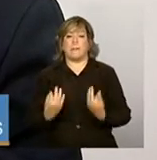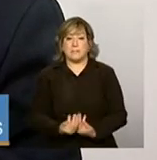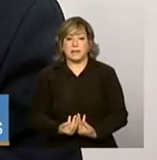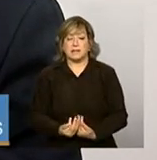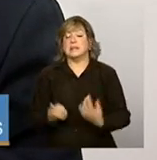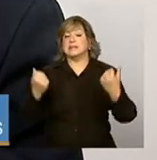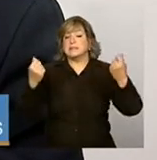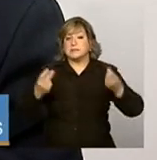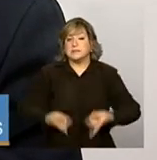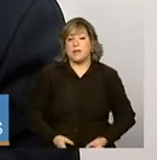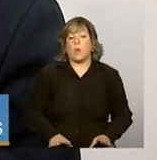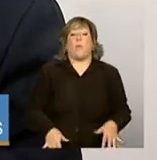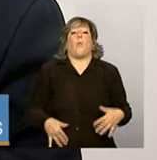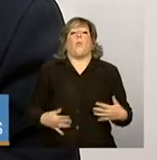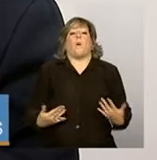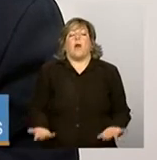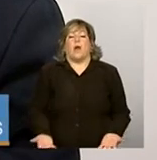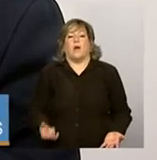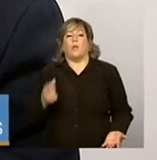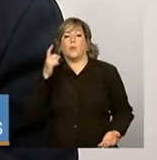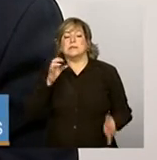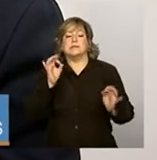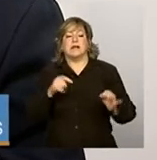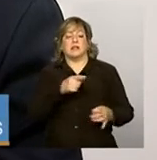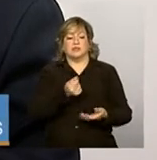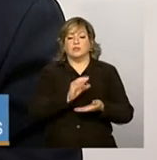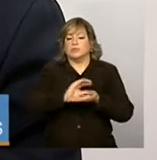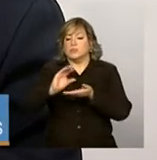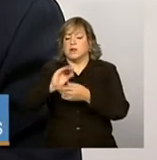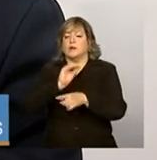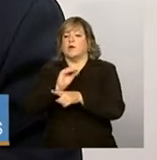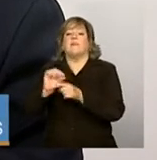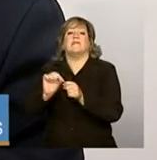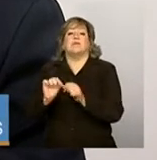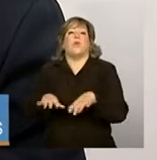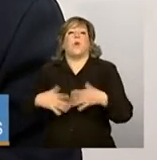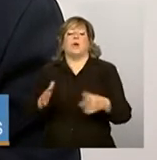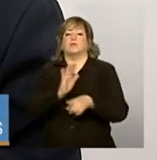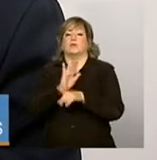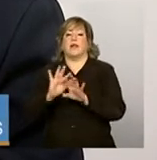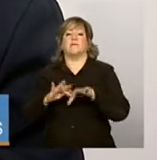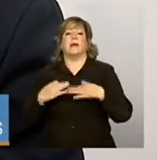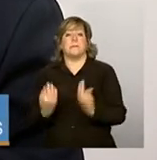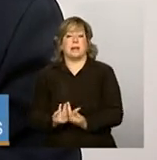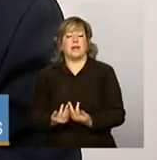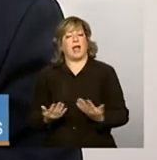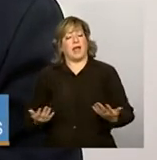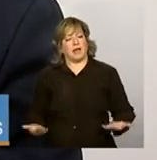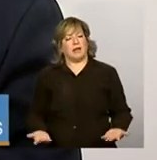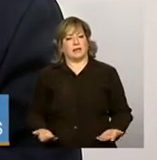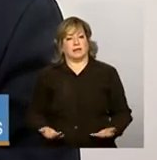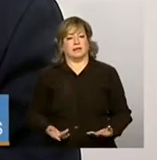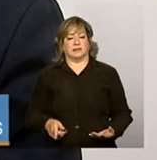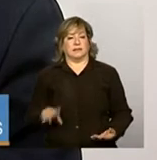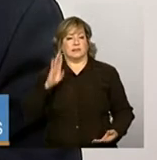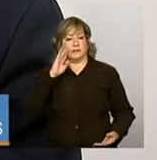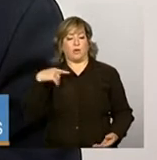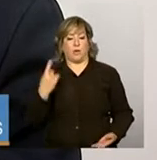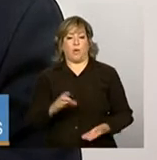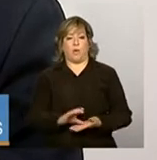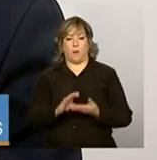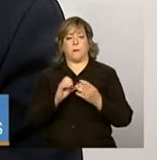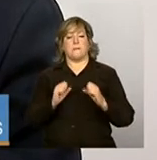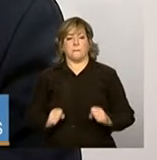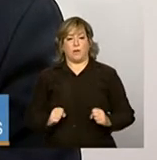explicando ali quais são os impactos dessa ação na vida das famílias. Então, o Conselho poderia, assim,